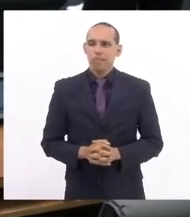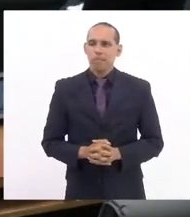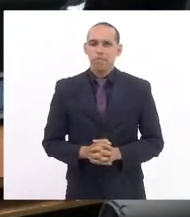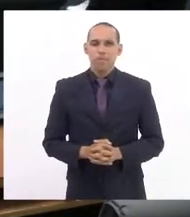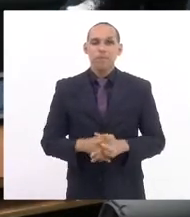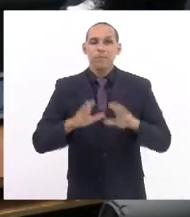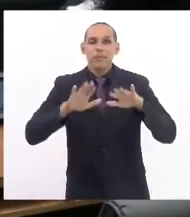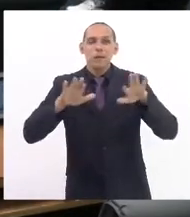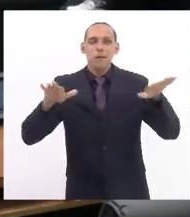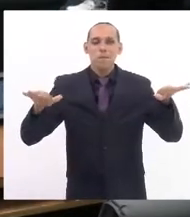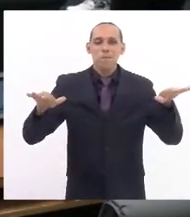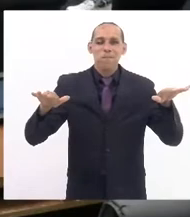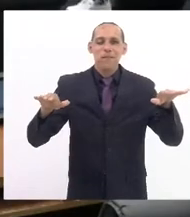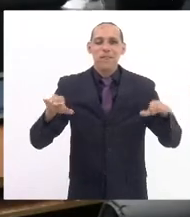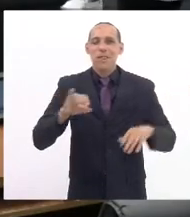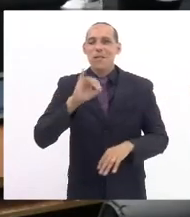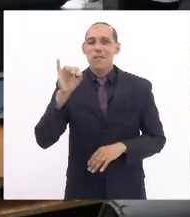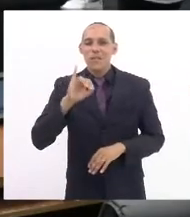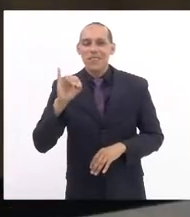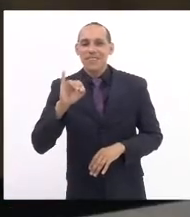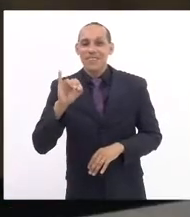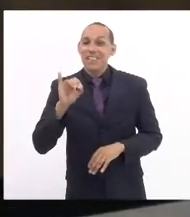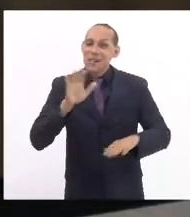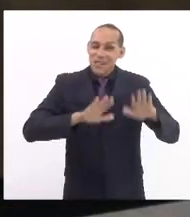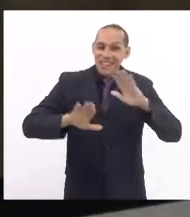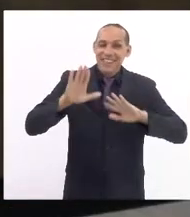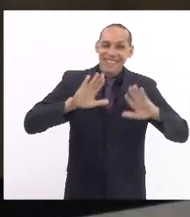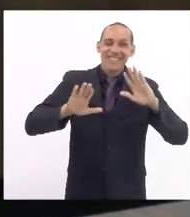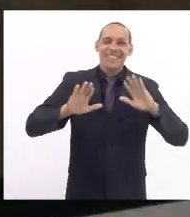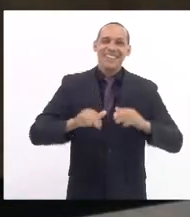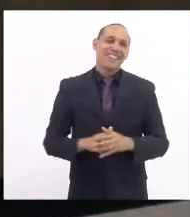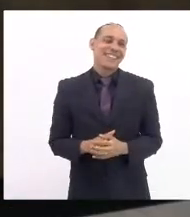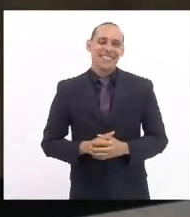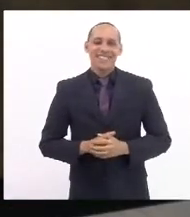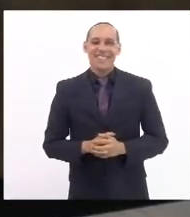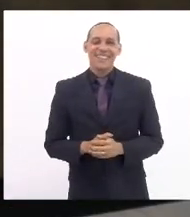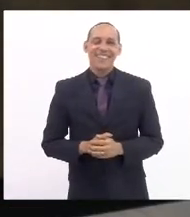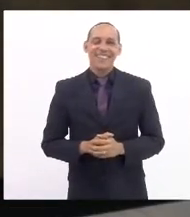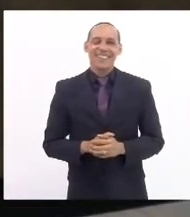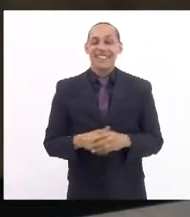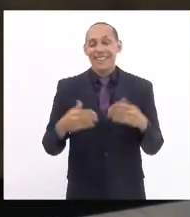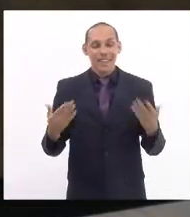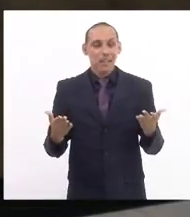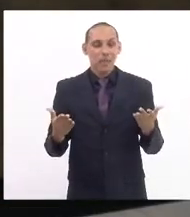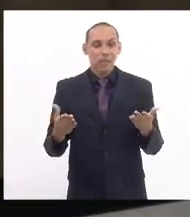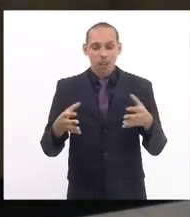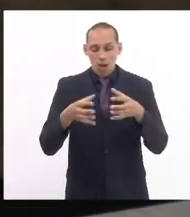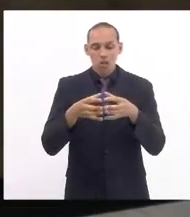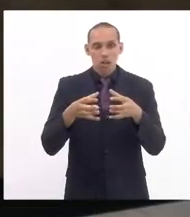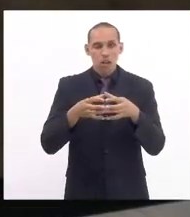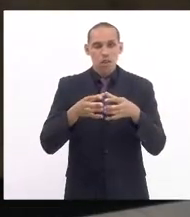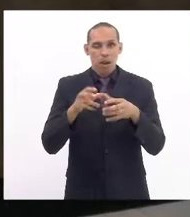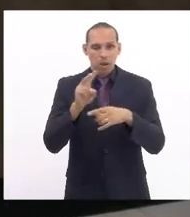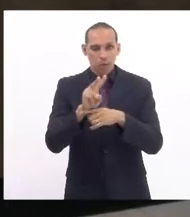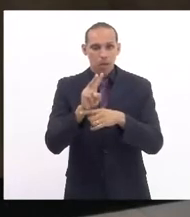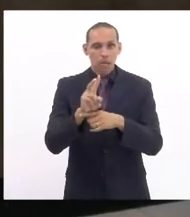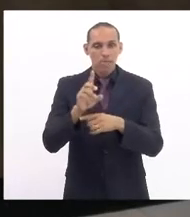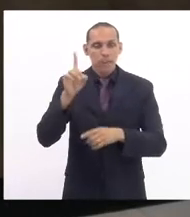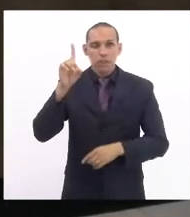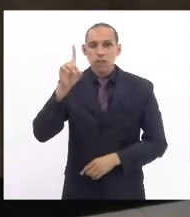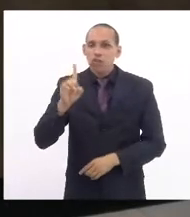Gente, oi, oi, tem que tomar cuidado. A comissão de defesa dos direitos da mulher